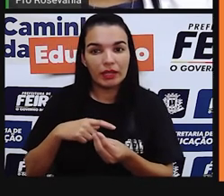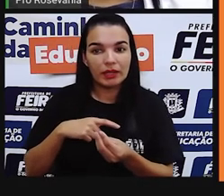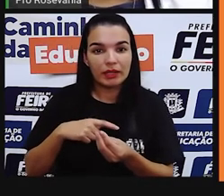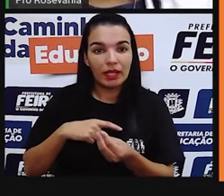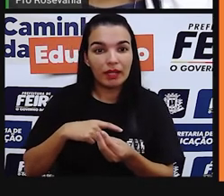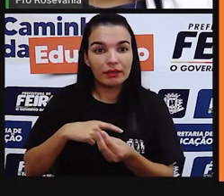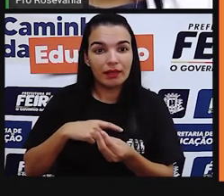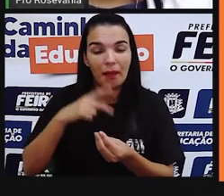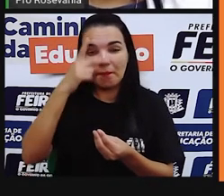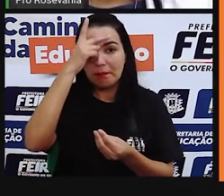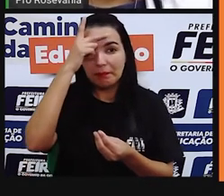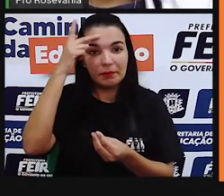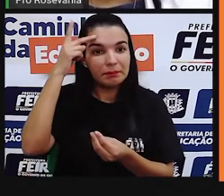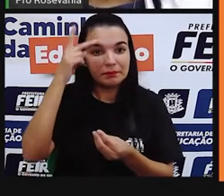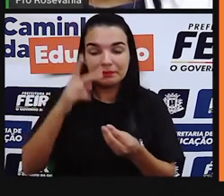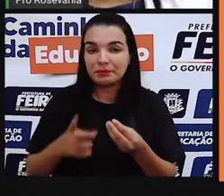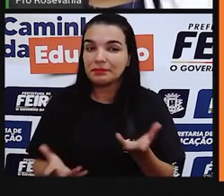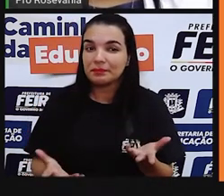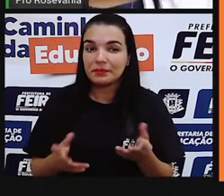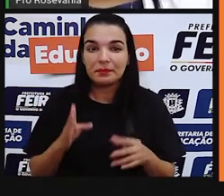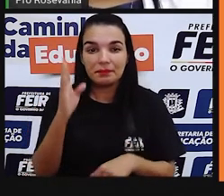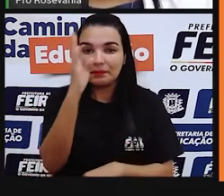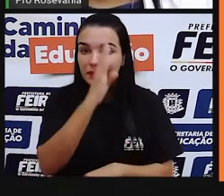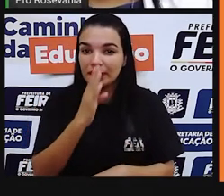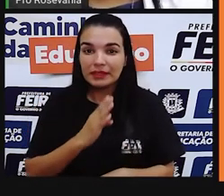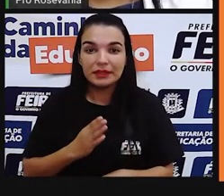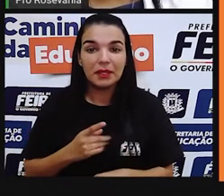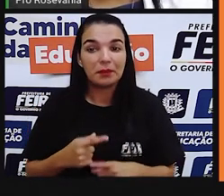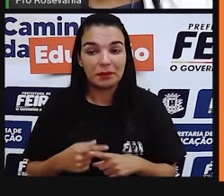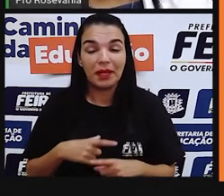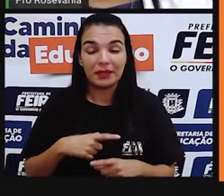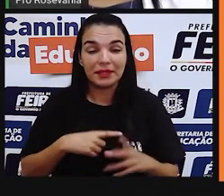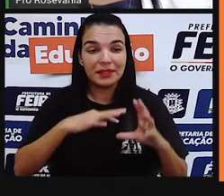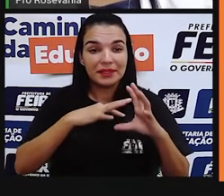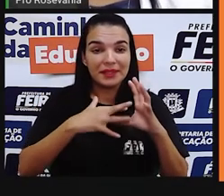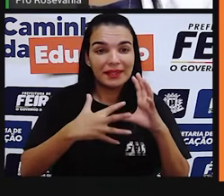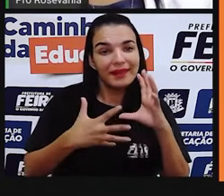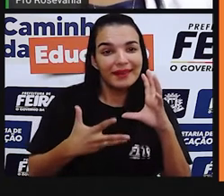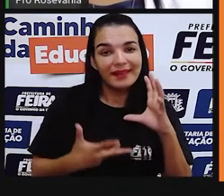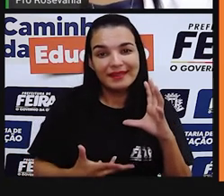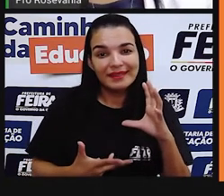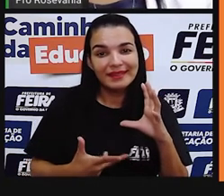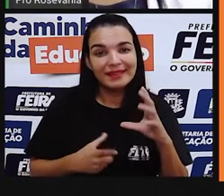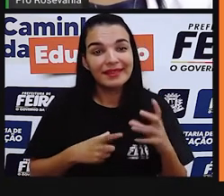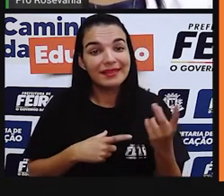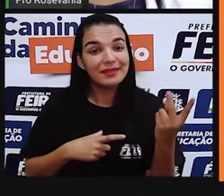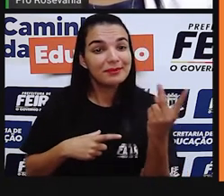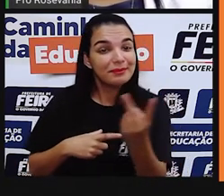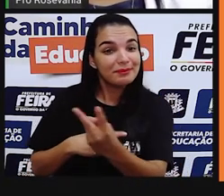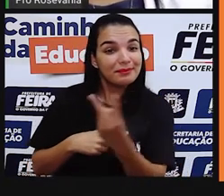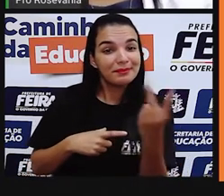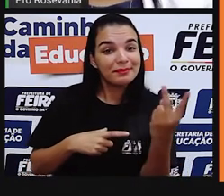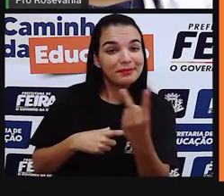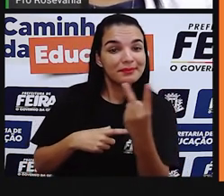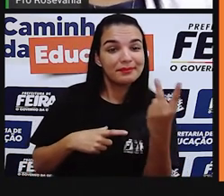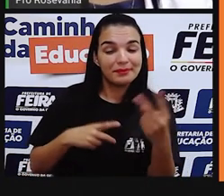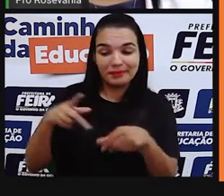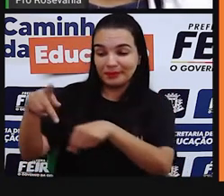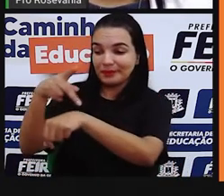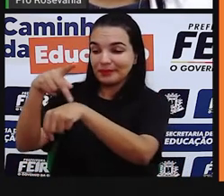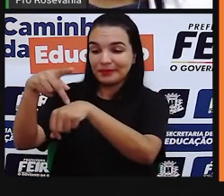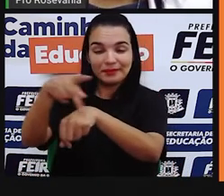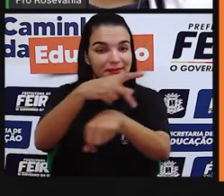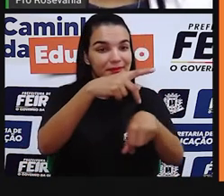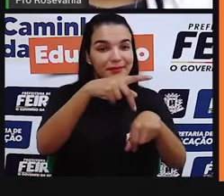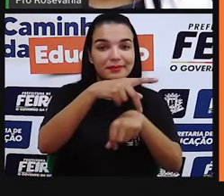brasileira. Não tem como evidente que não é, porque a gente tem características, né? Desses pobres, pobres, de todos os pobres que tem aí,